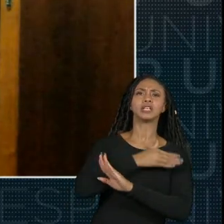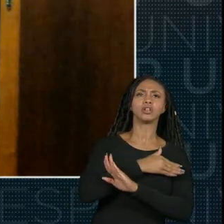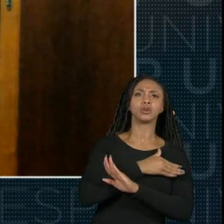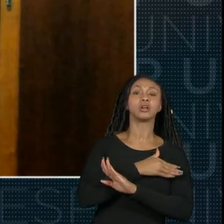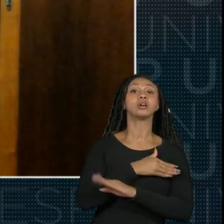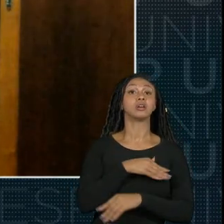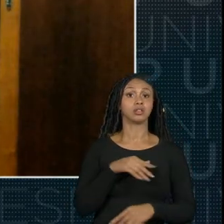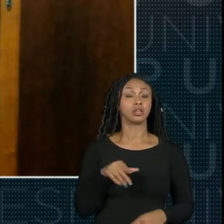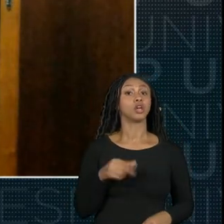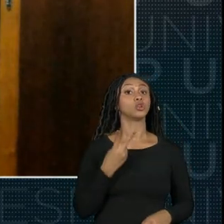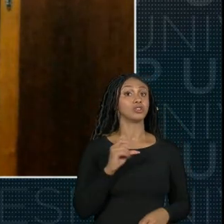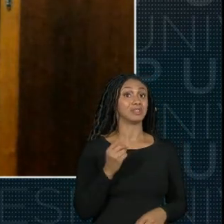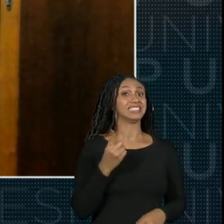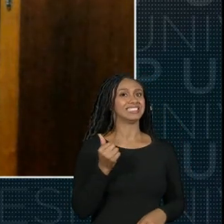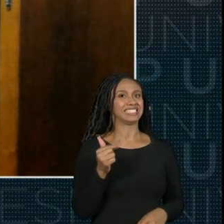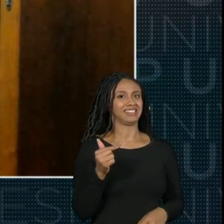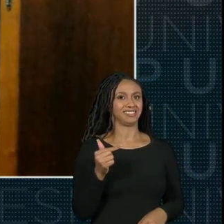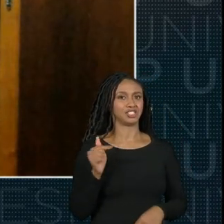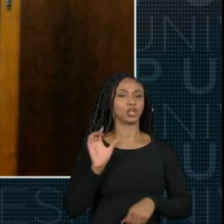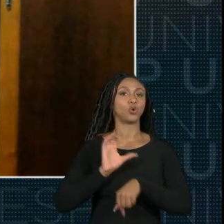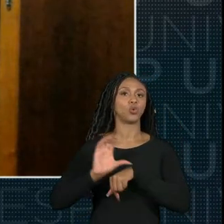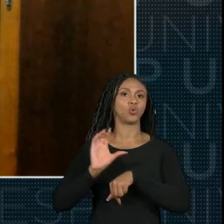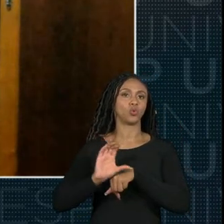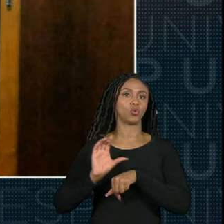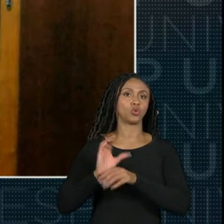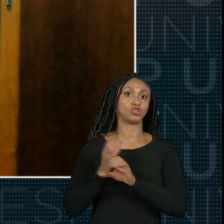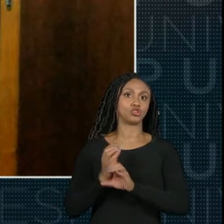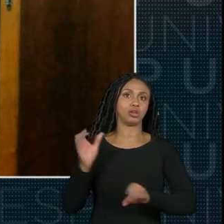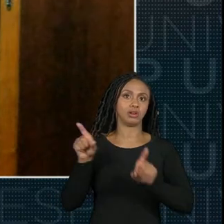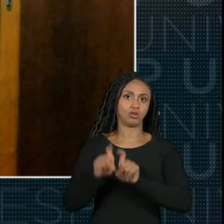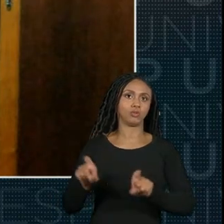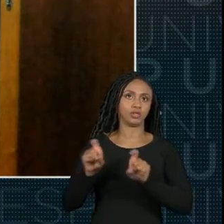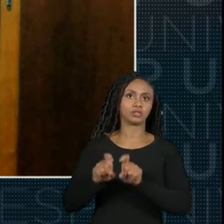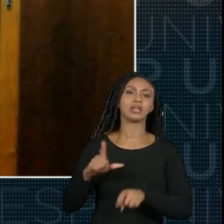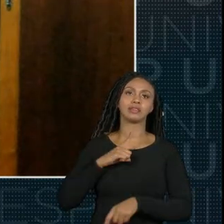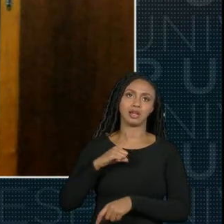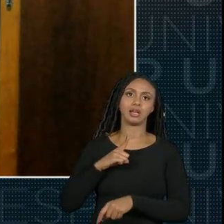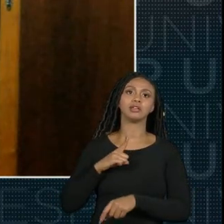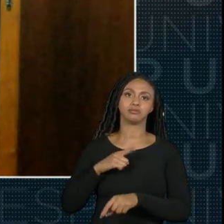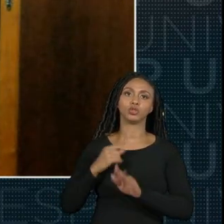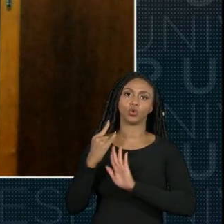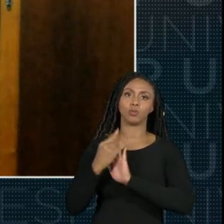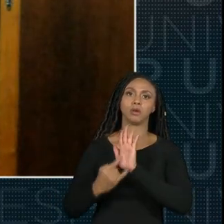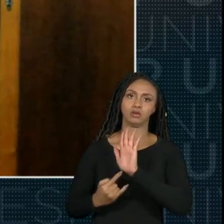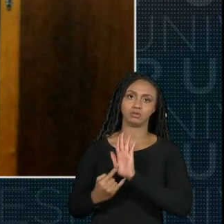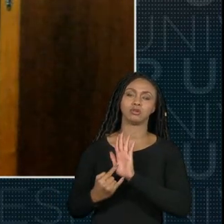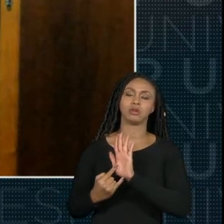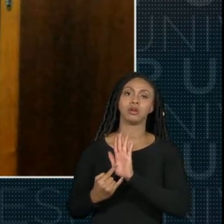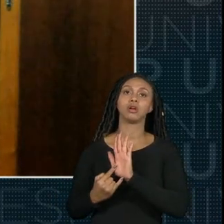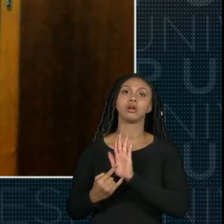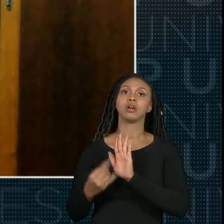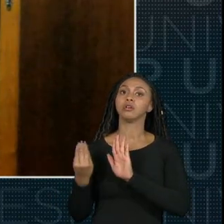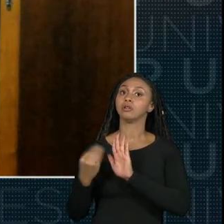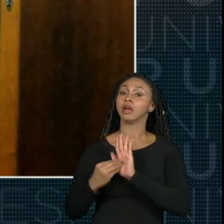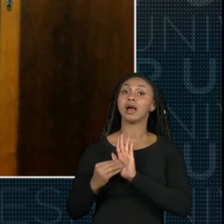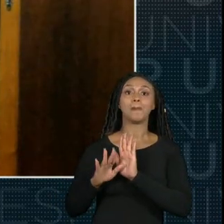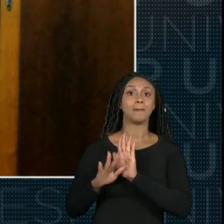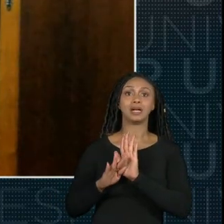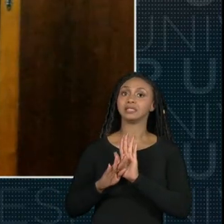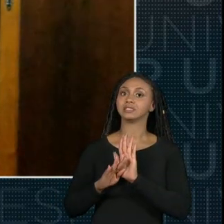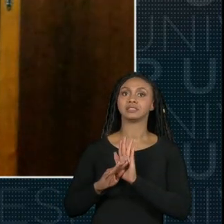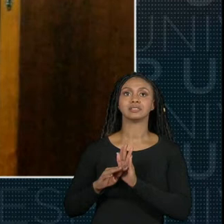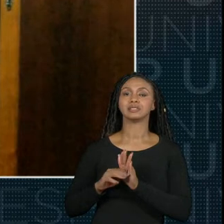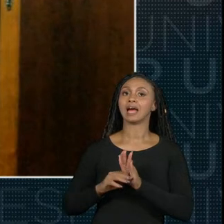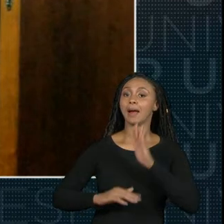2017 que é o caso do curso de engenharia da computação que tem um PPC que antecede 2020 não tem atividade